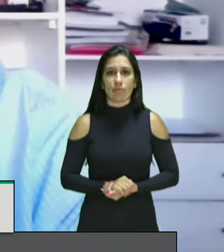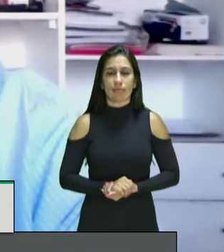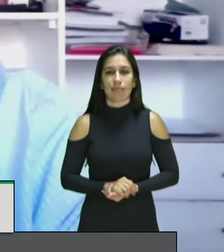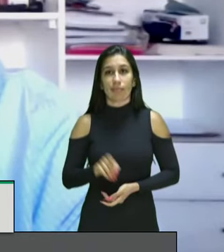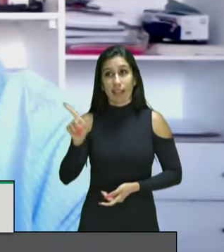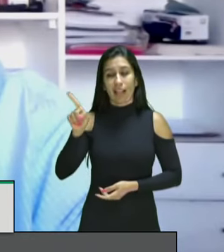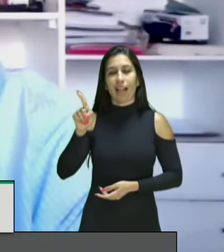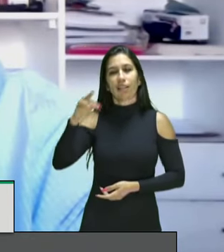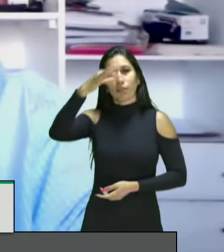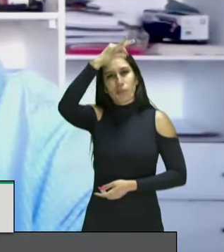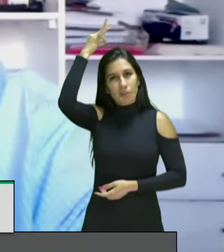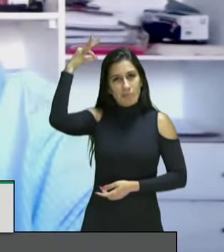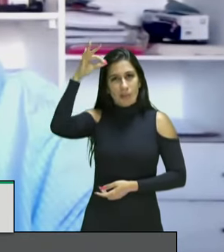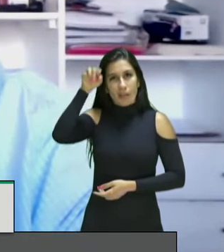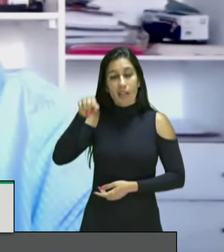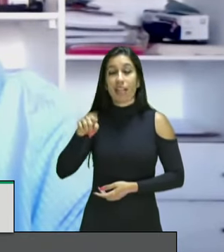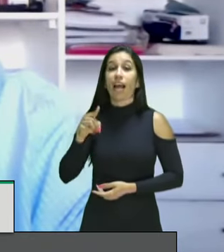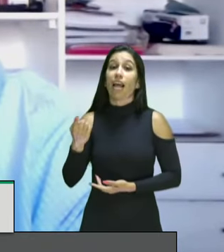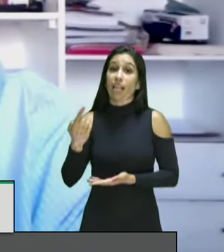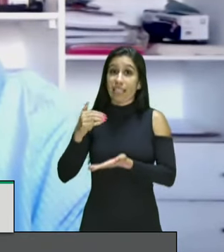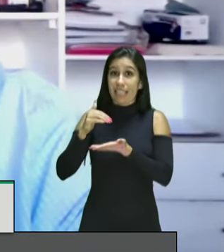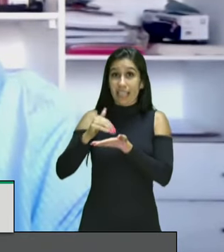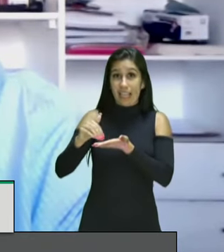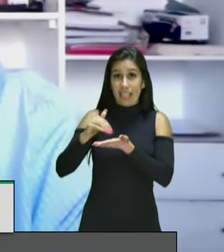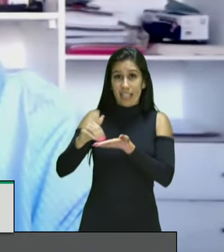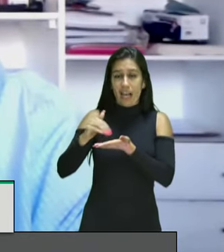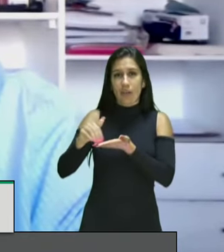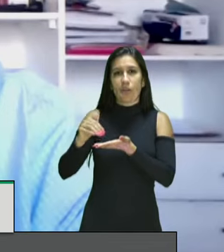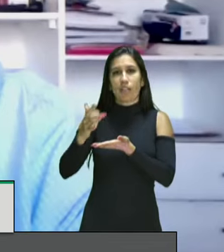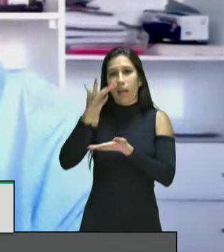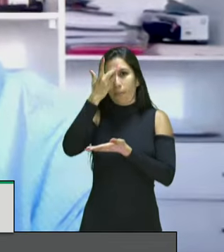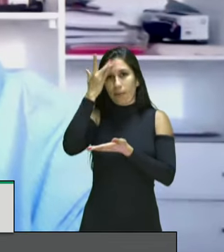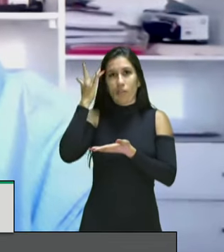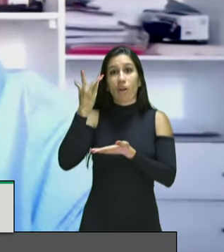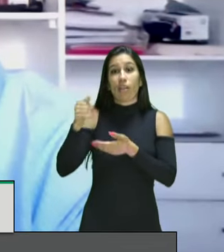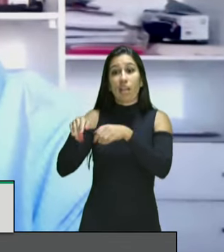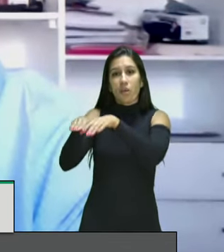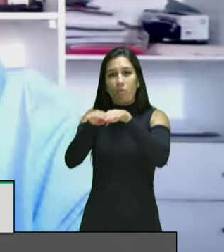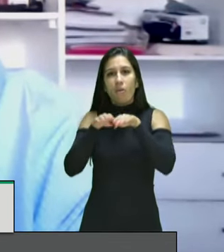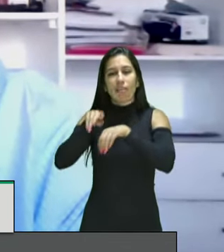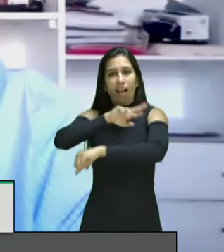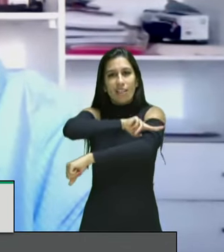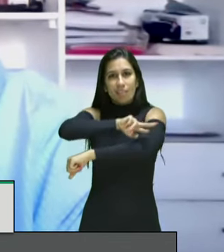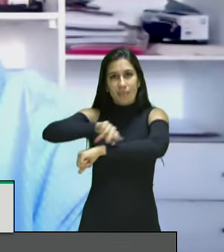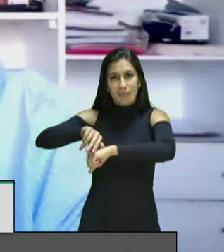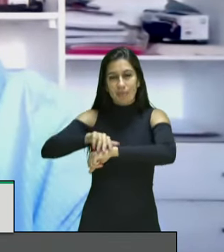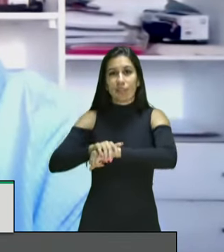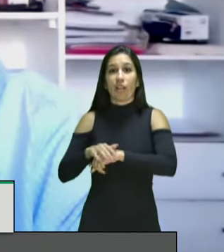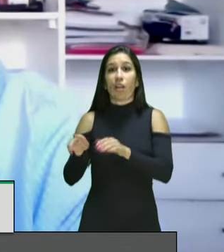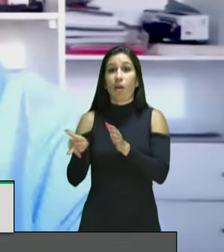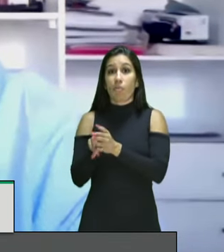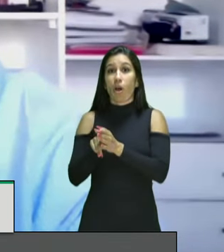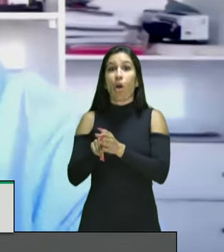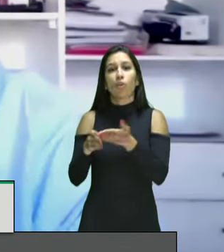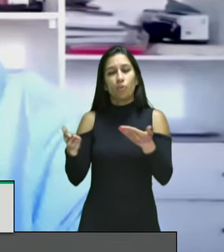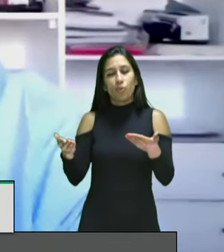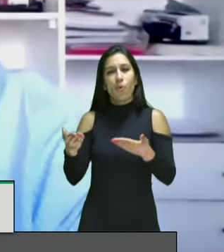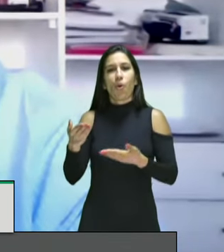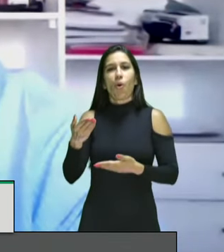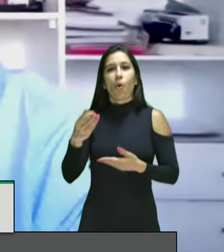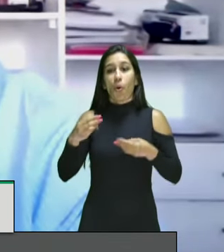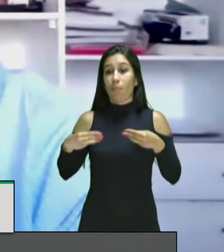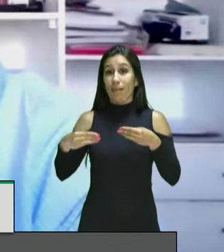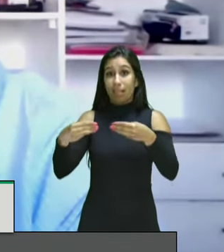secretário adjunto da Secretaria Nacional de Políticas e Promoção da Igualdade Racial do Ministério da Mulher, da Família